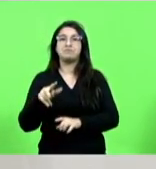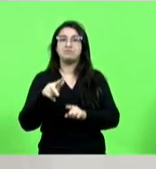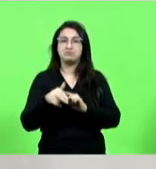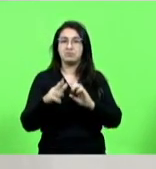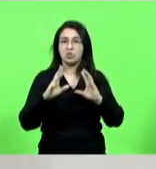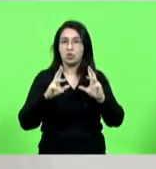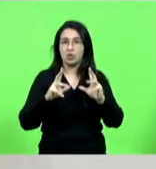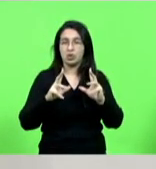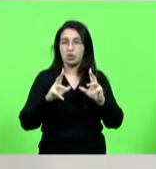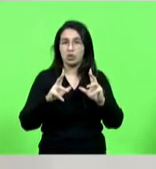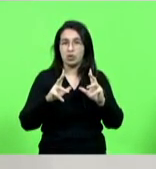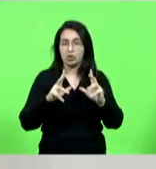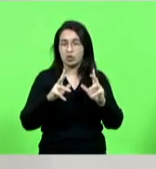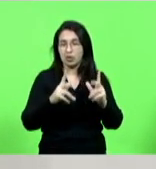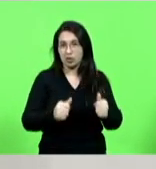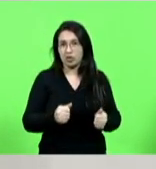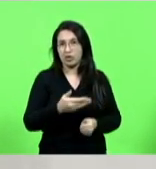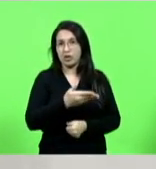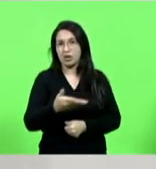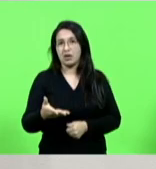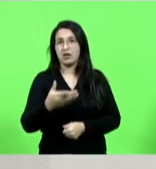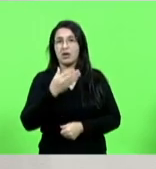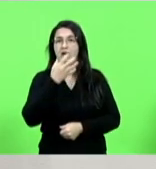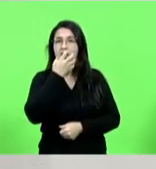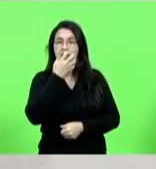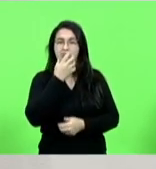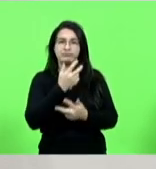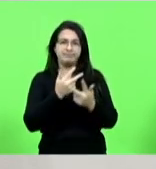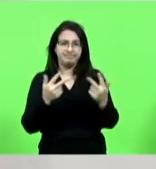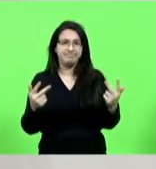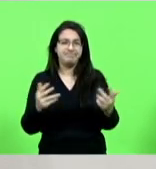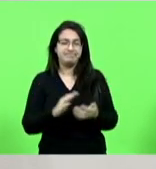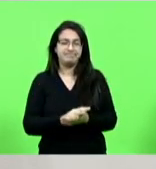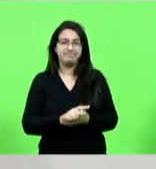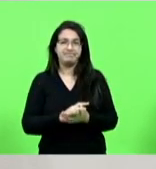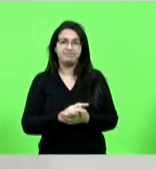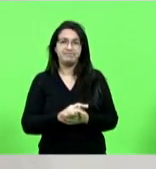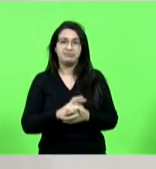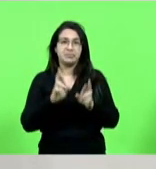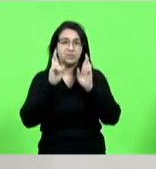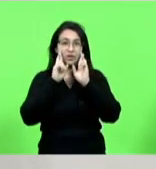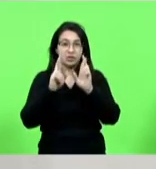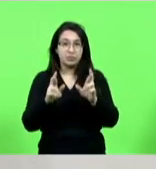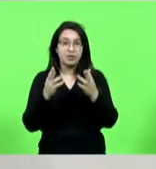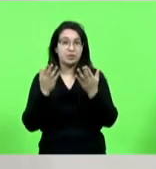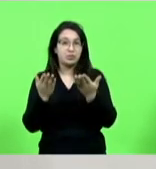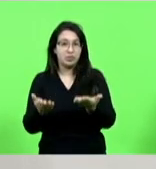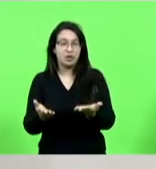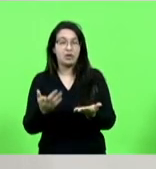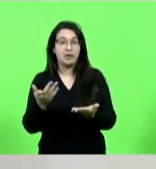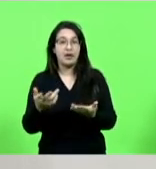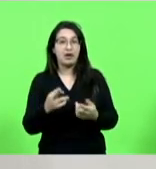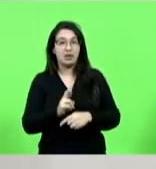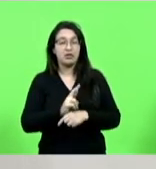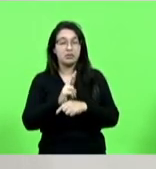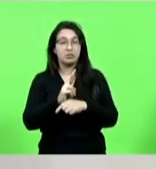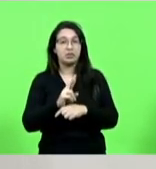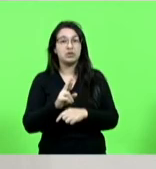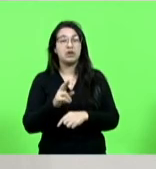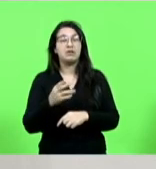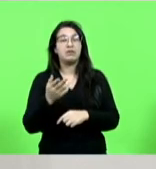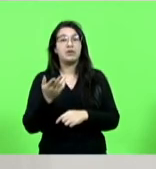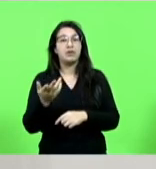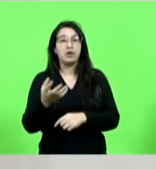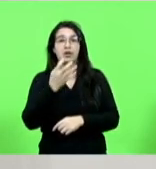um monte de animais então ela tem o nosso todo o nosso respeito e ela é tutora desses galgos em Araranguá